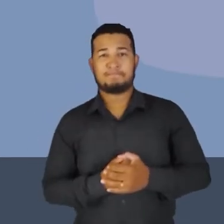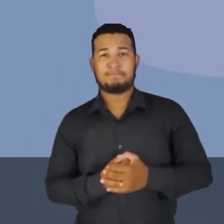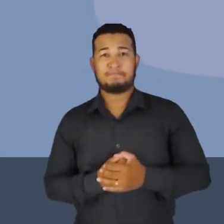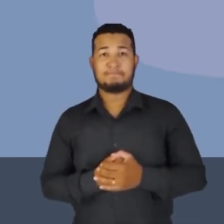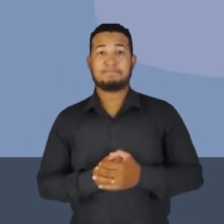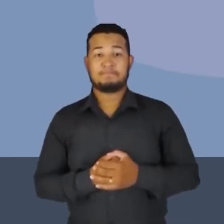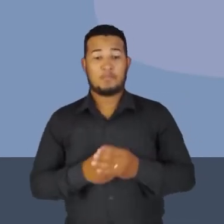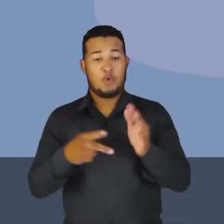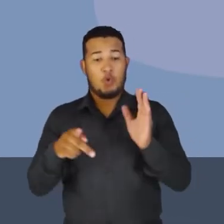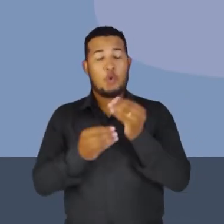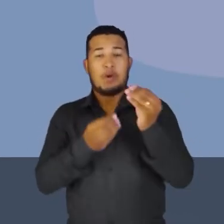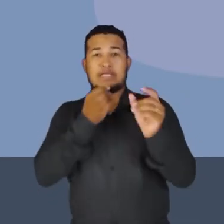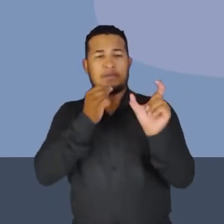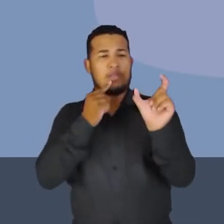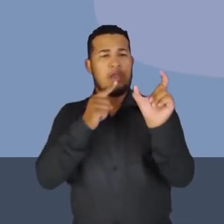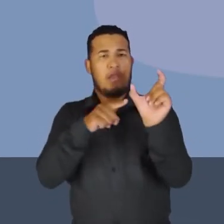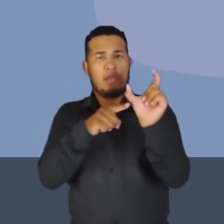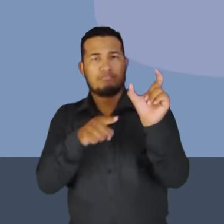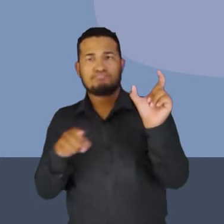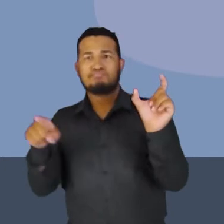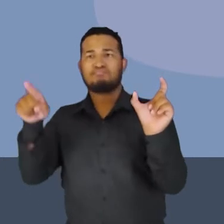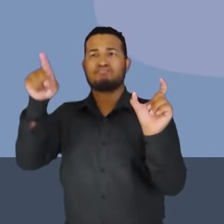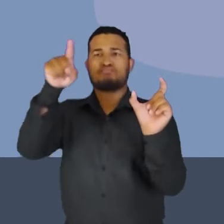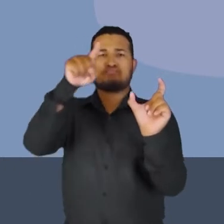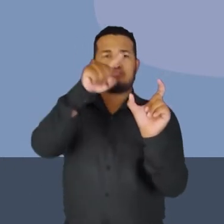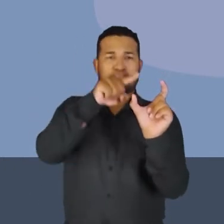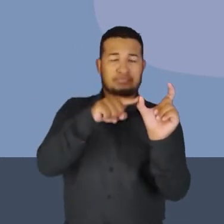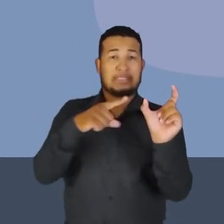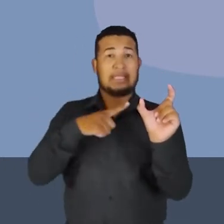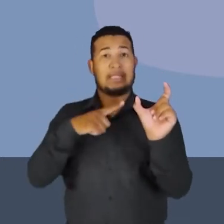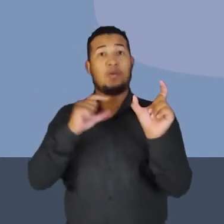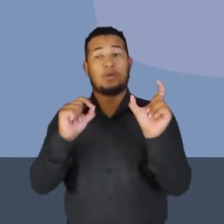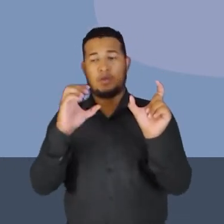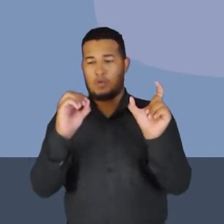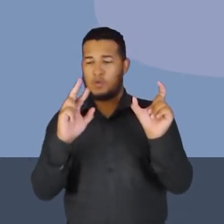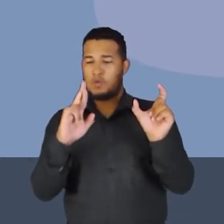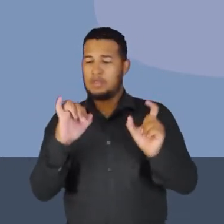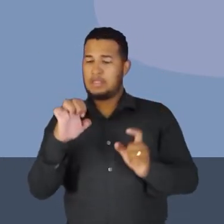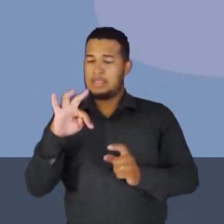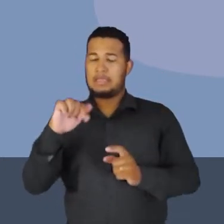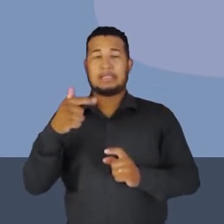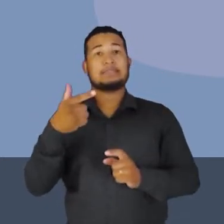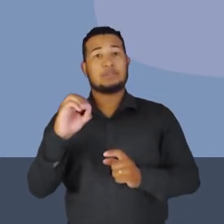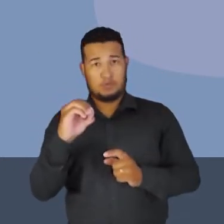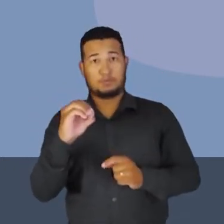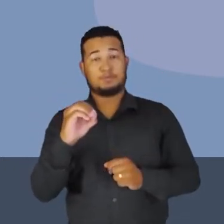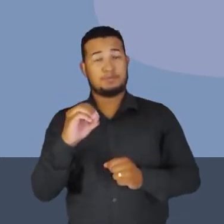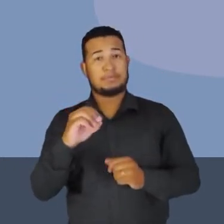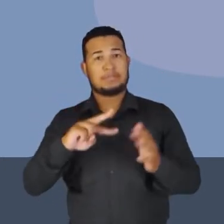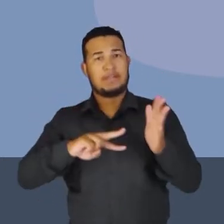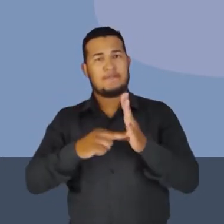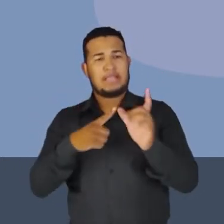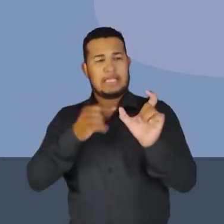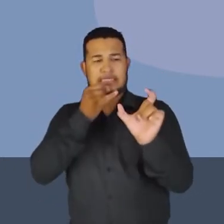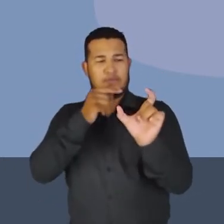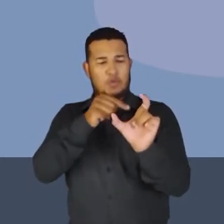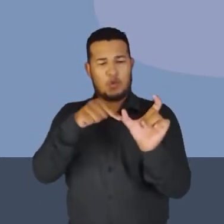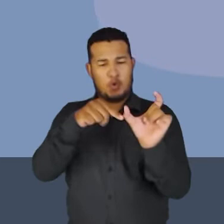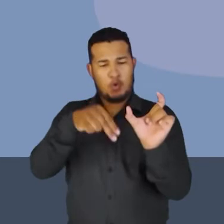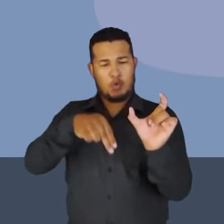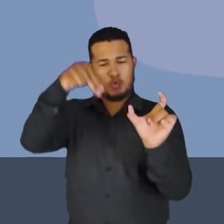As linhas de campo, elas têm uma orientação. As linhas de campo, elas saem do Polo Norte